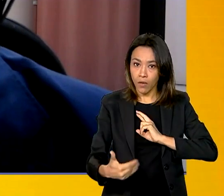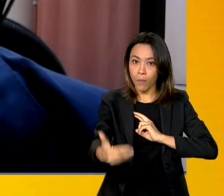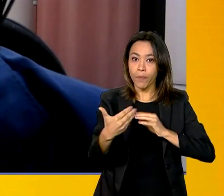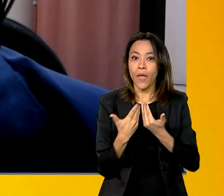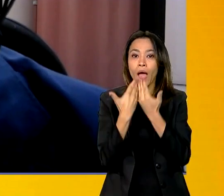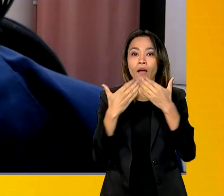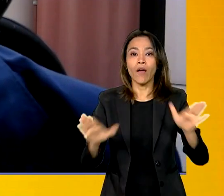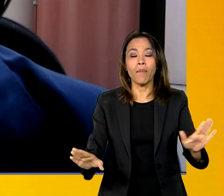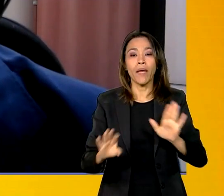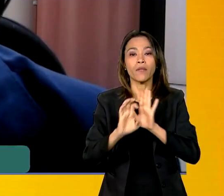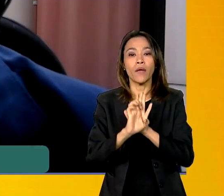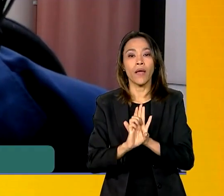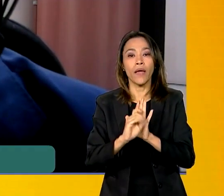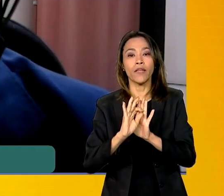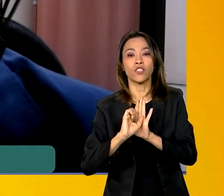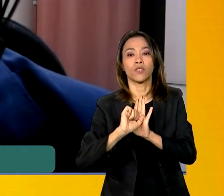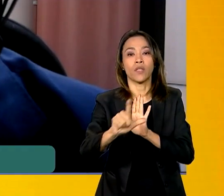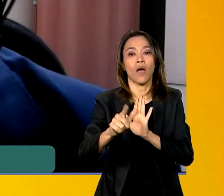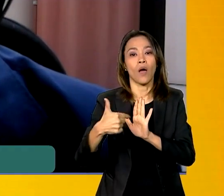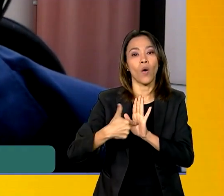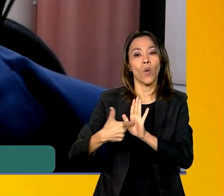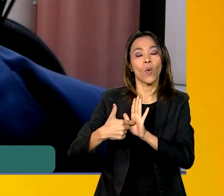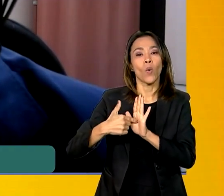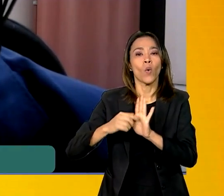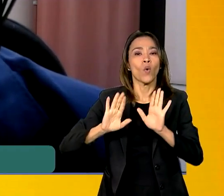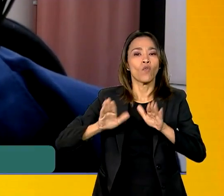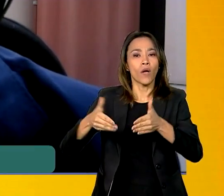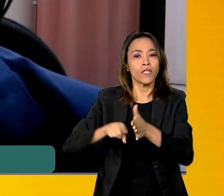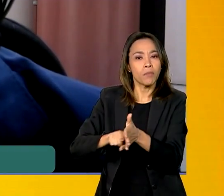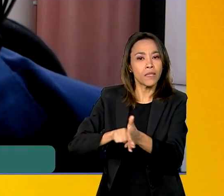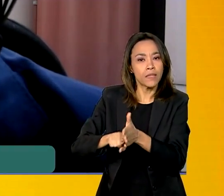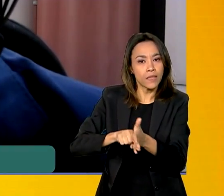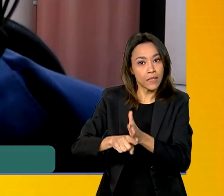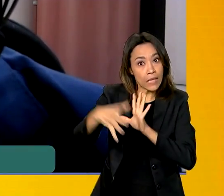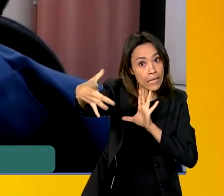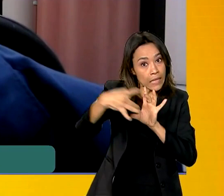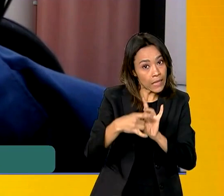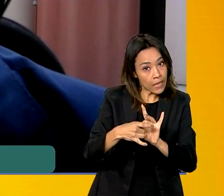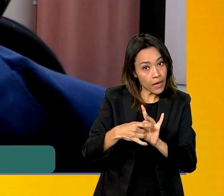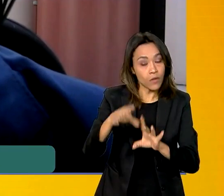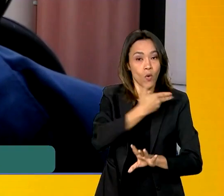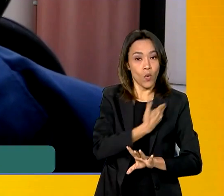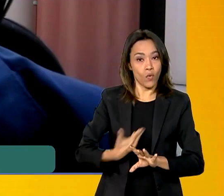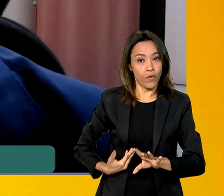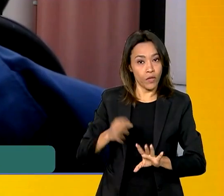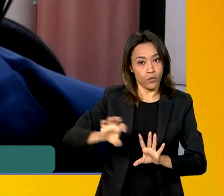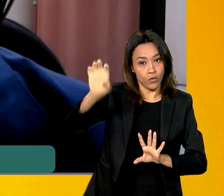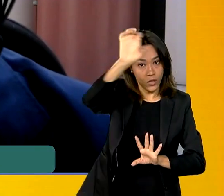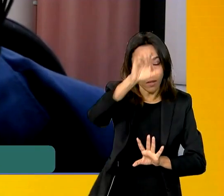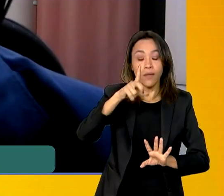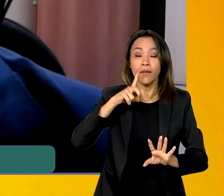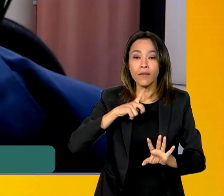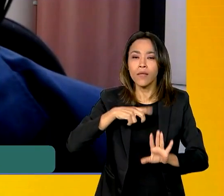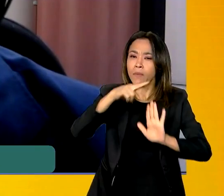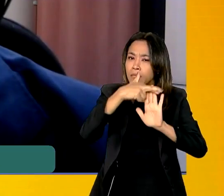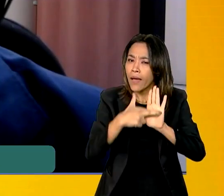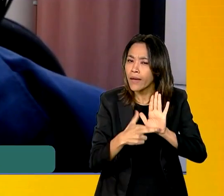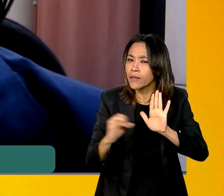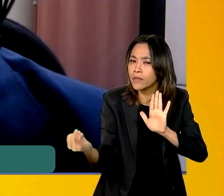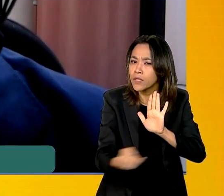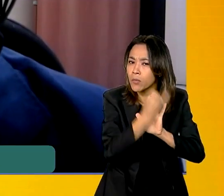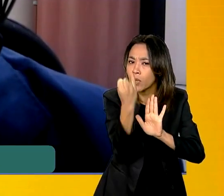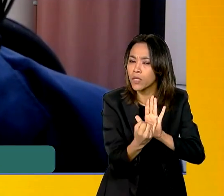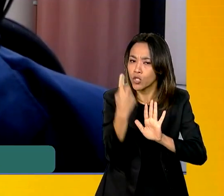editais pelas fundações de pesquisa ligadas aos governos estaduais e têm alguns critérios que são importantes. Um deles é,